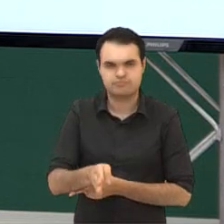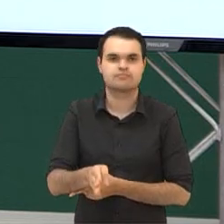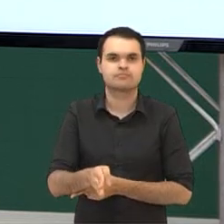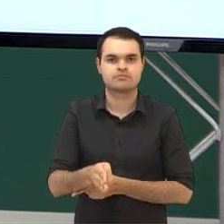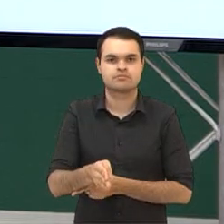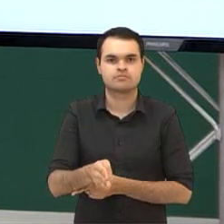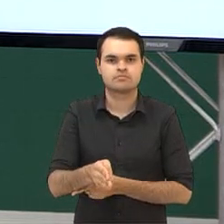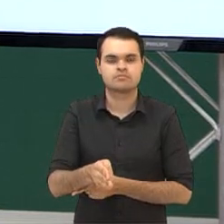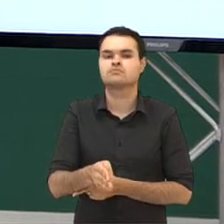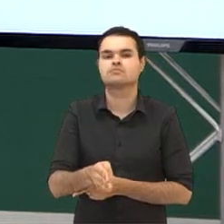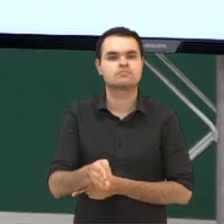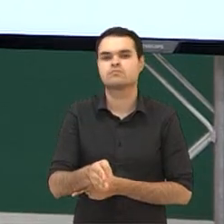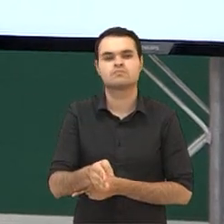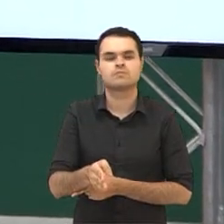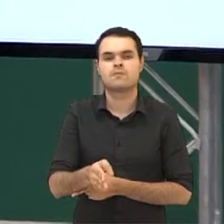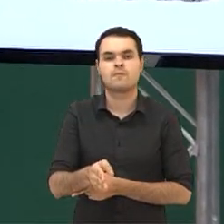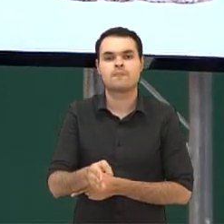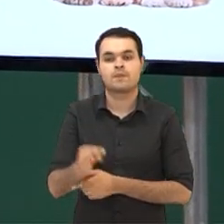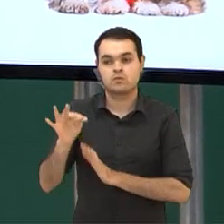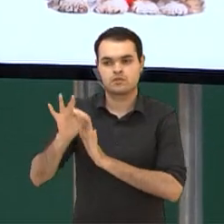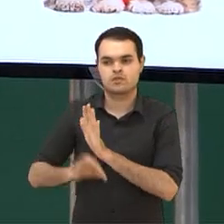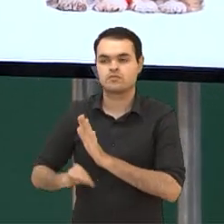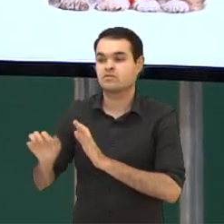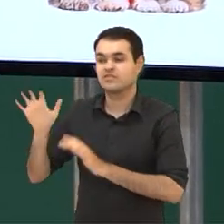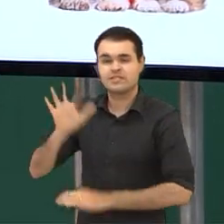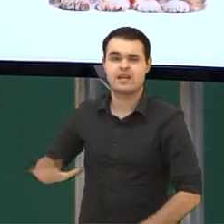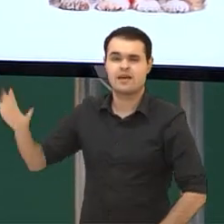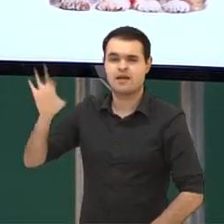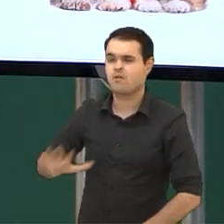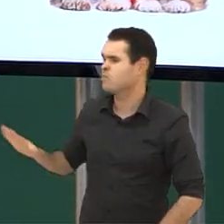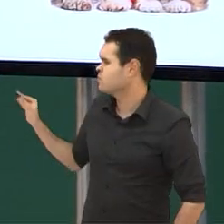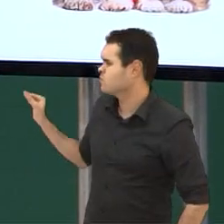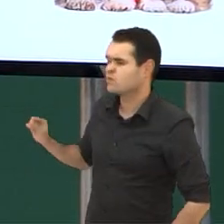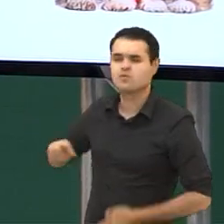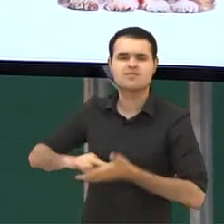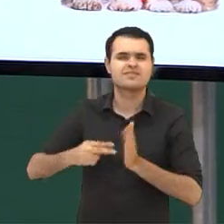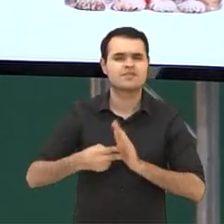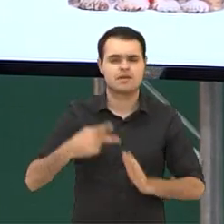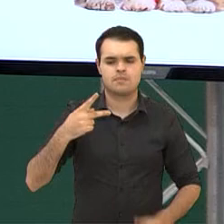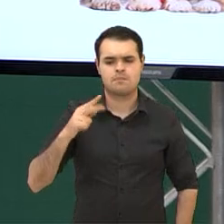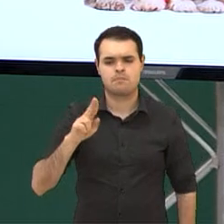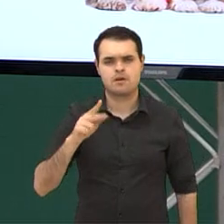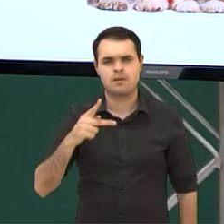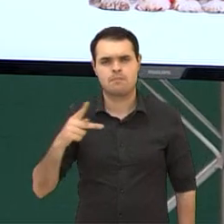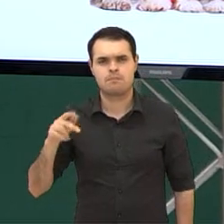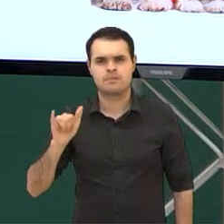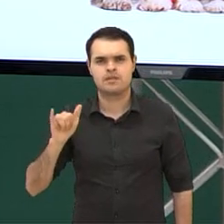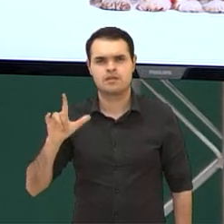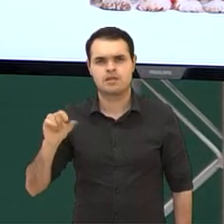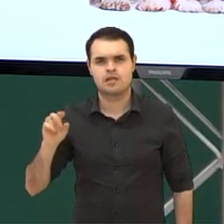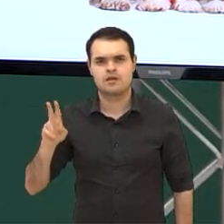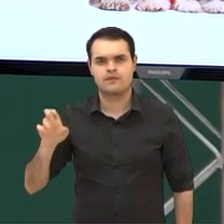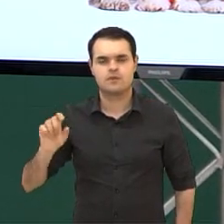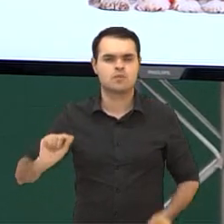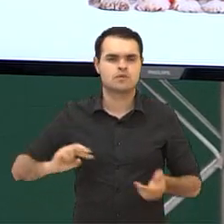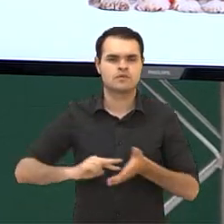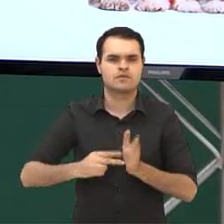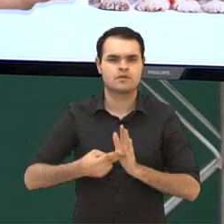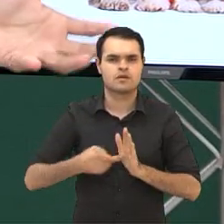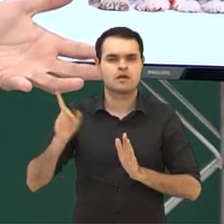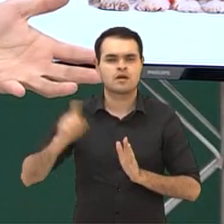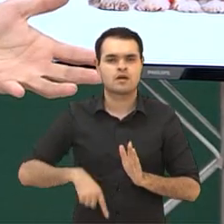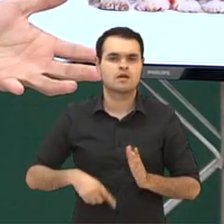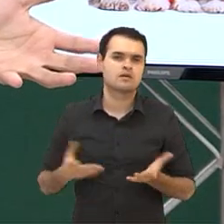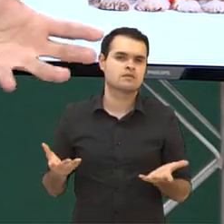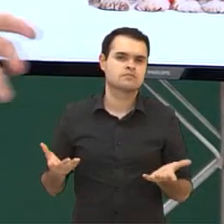Os nossos textos, beleza? Então, assim, de um modo geral, pessoal, o seria Puppy Love? Puppy Love nada mais é que um amor de